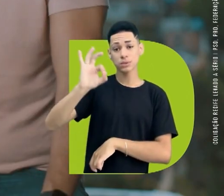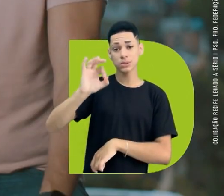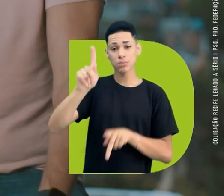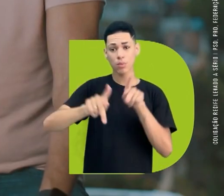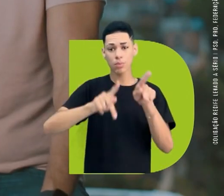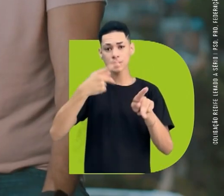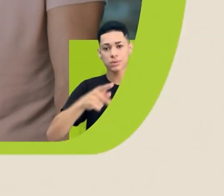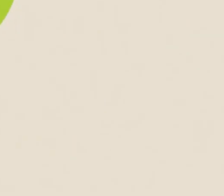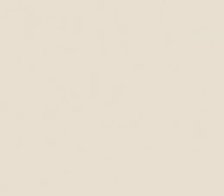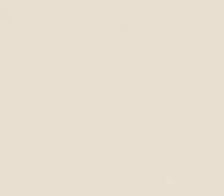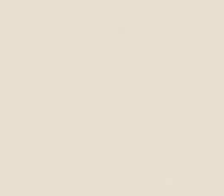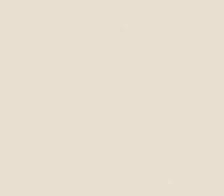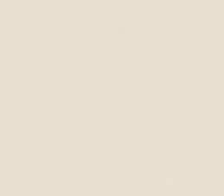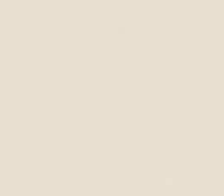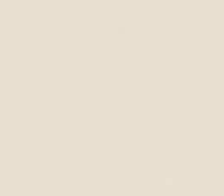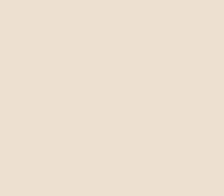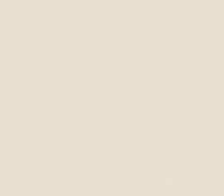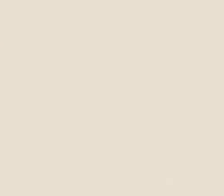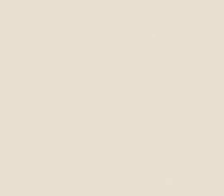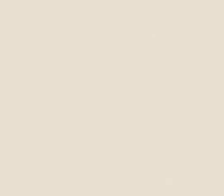80% da população do Recife.